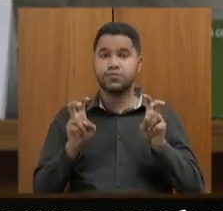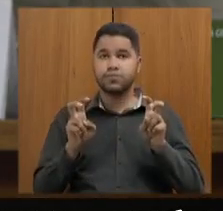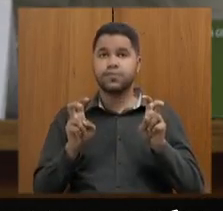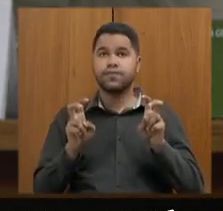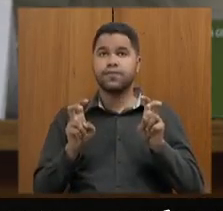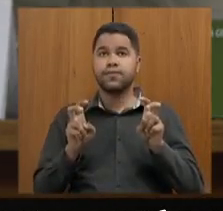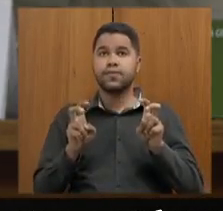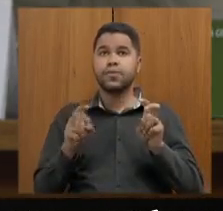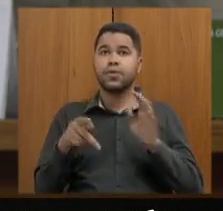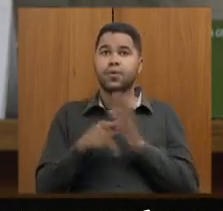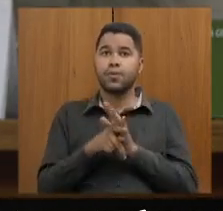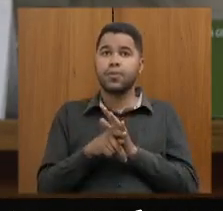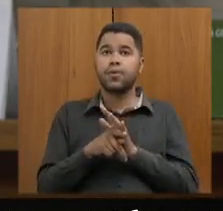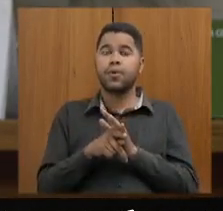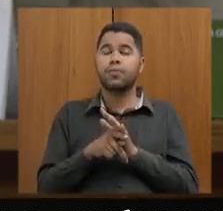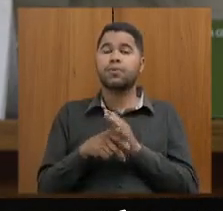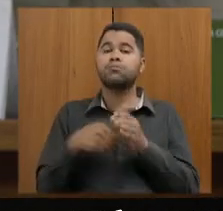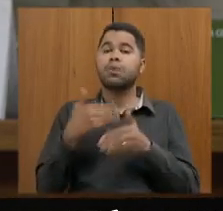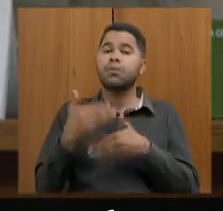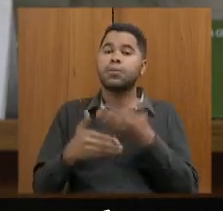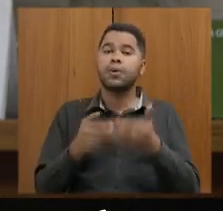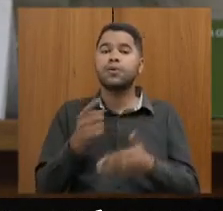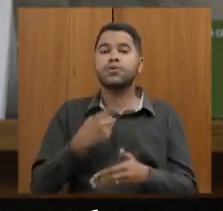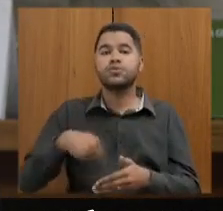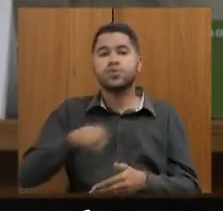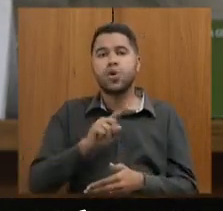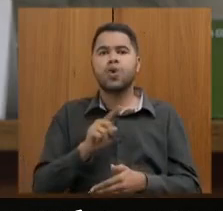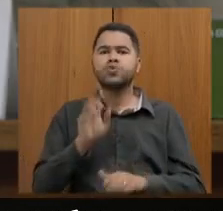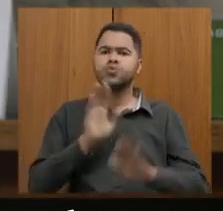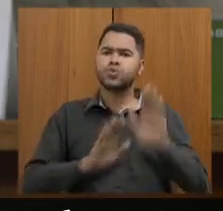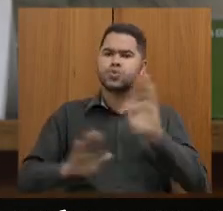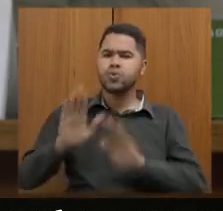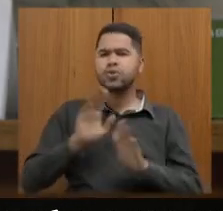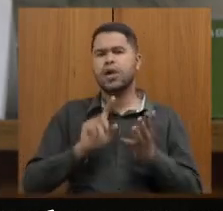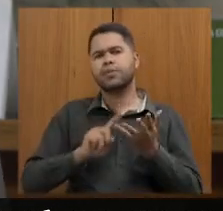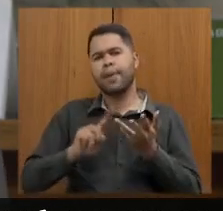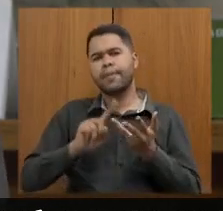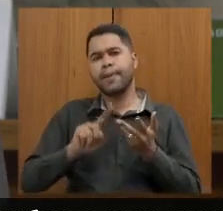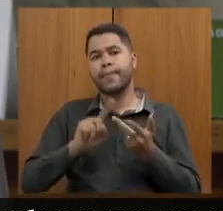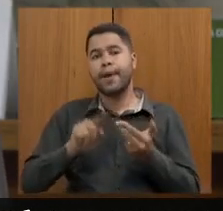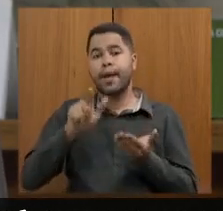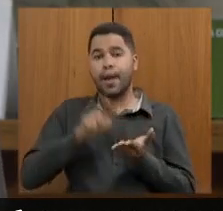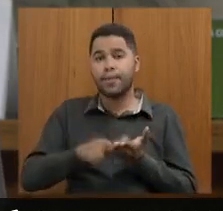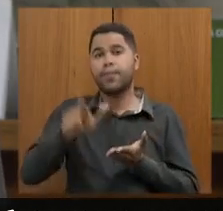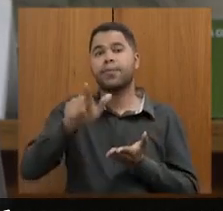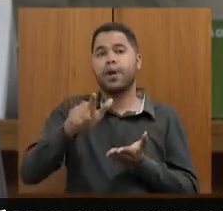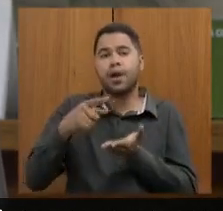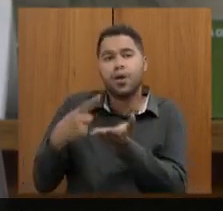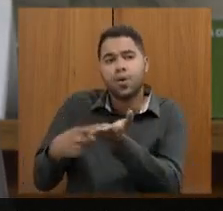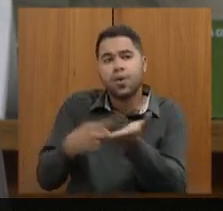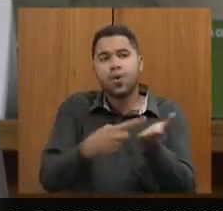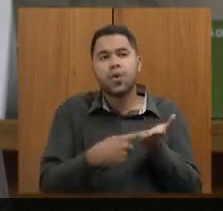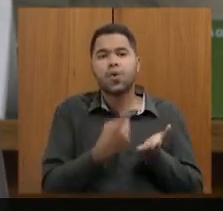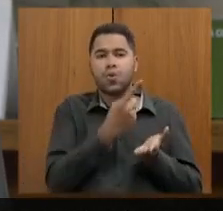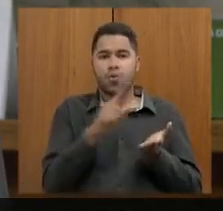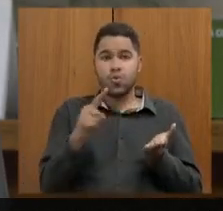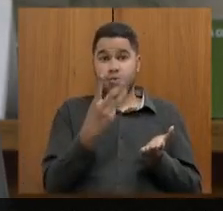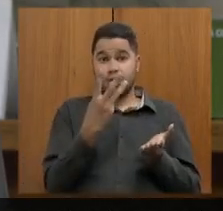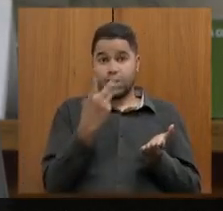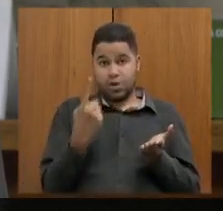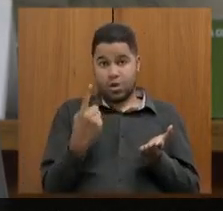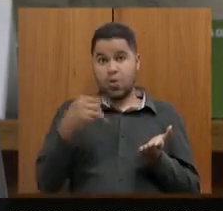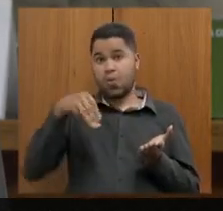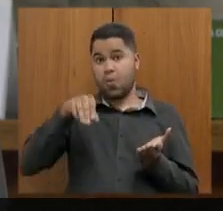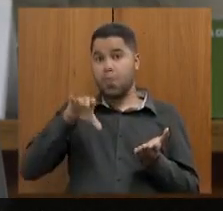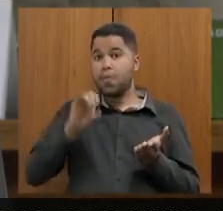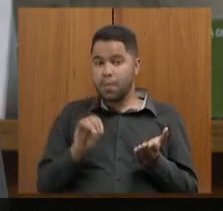sessão e à disjunção, nós estamos tomando todo o cuidado, desde a publicação do acórdão no último dia 31 de maio, todo